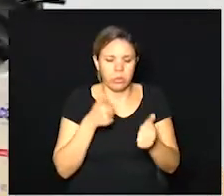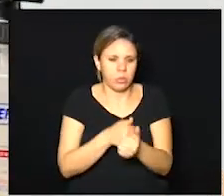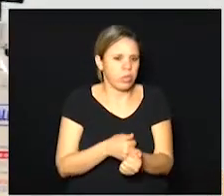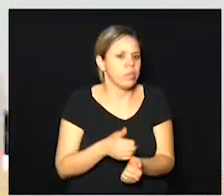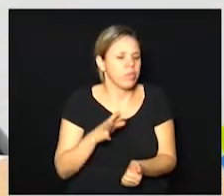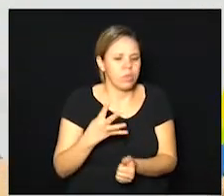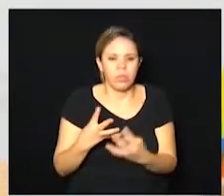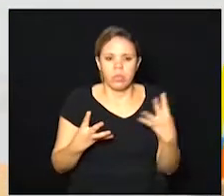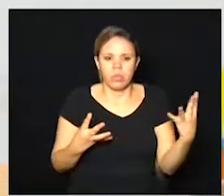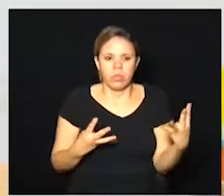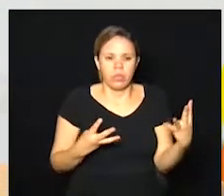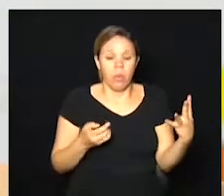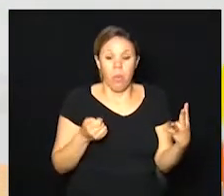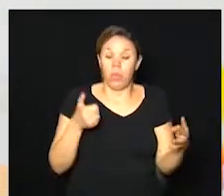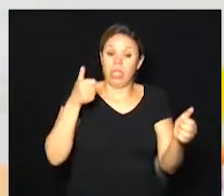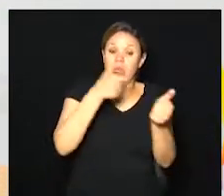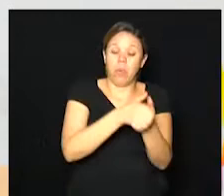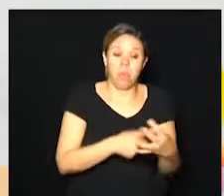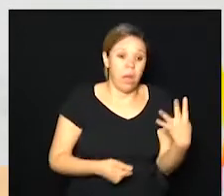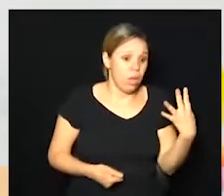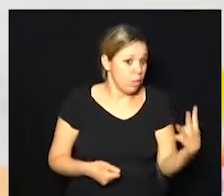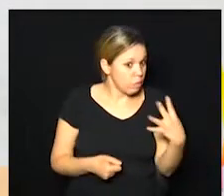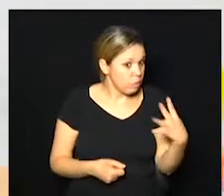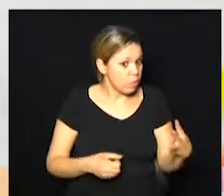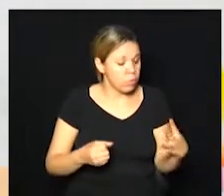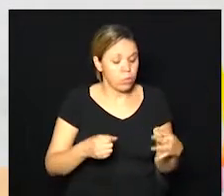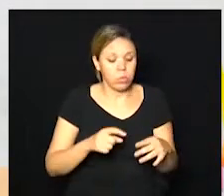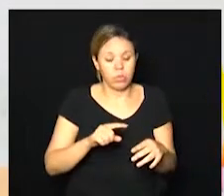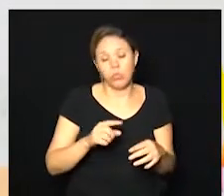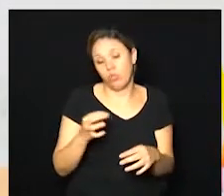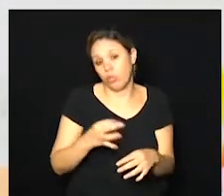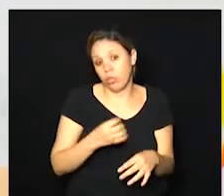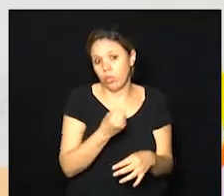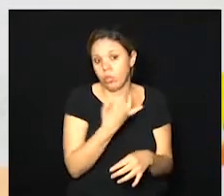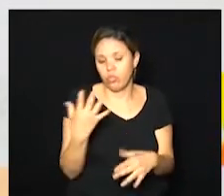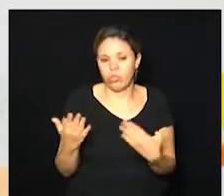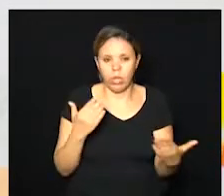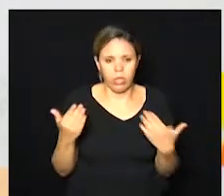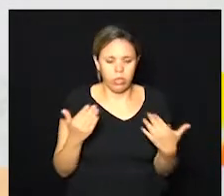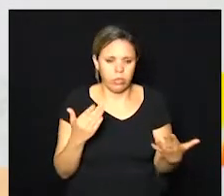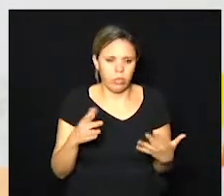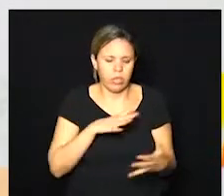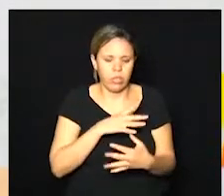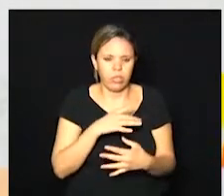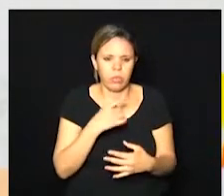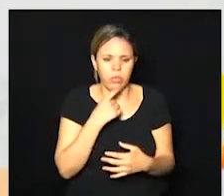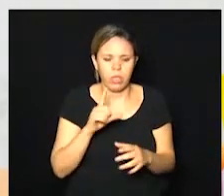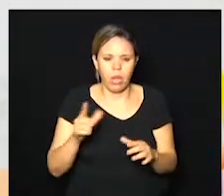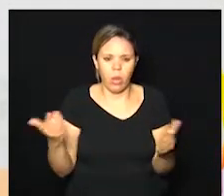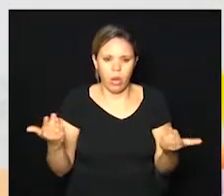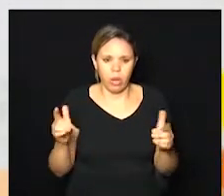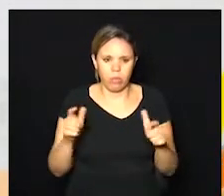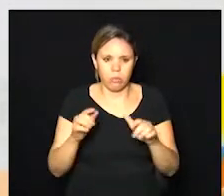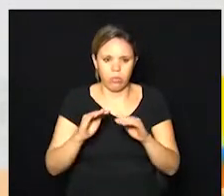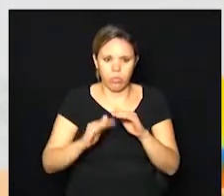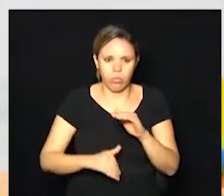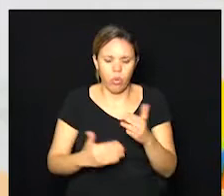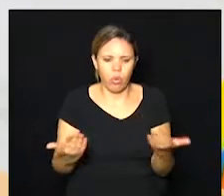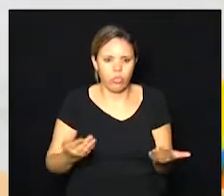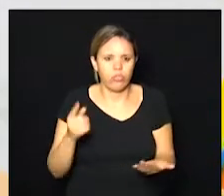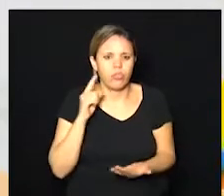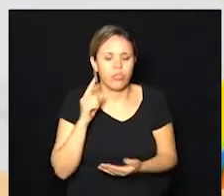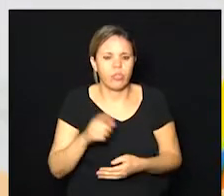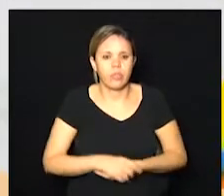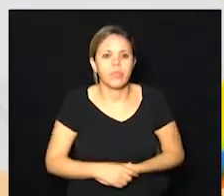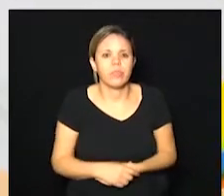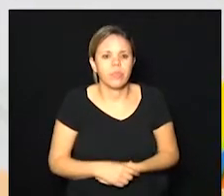muito de 4 chegou a 4 e depois retrocedeu agora hoje no dia de hoje